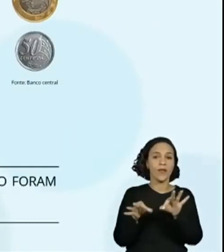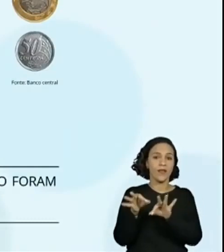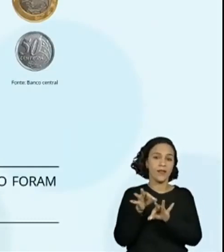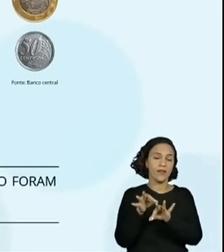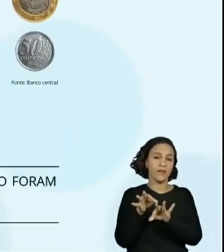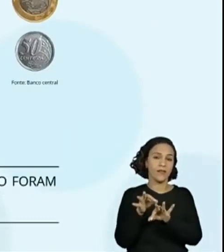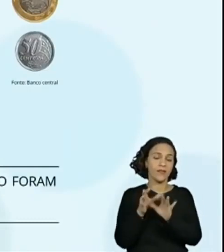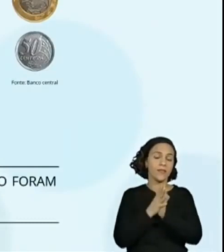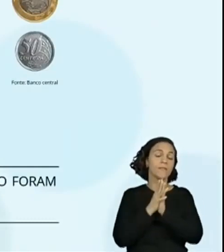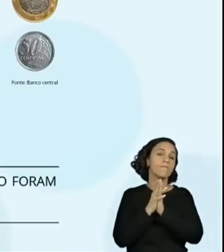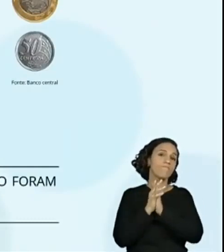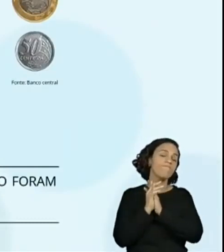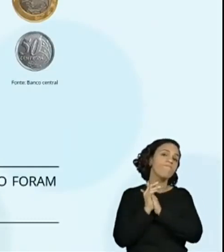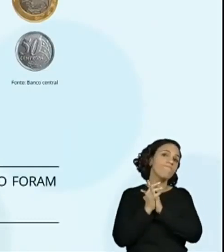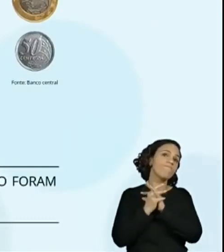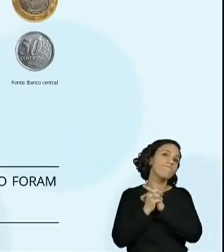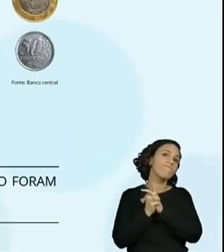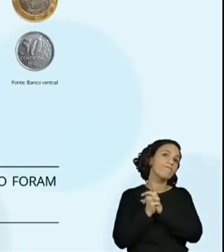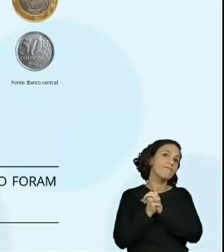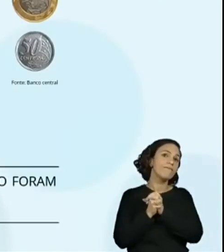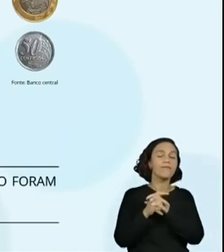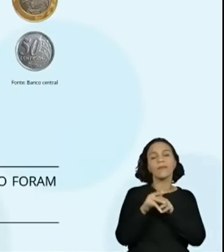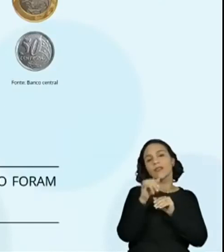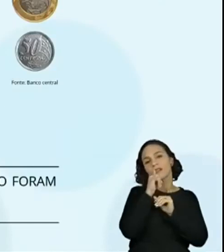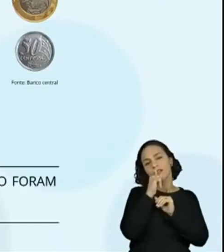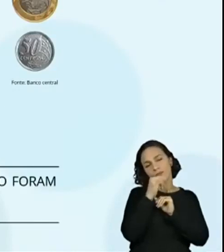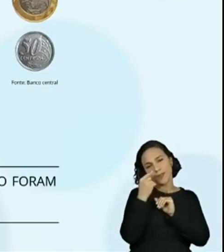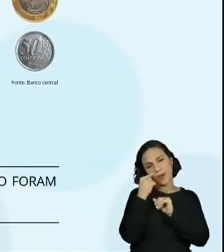ser, vamos... Que outro agrupamento a gente pode fazer?